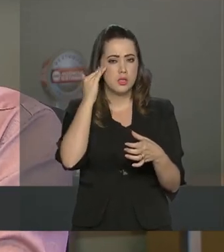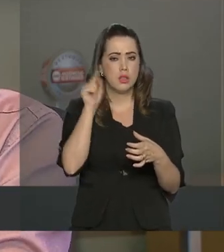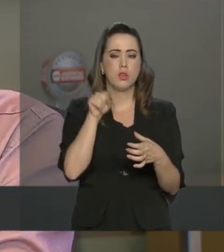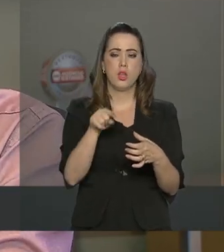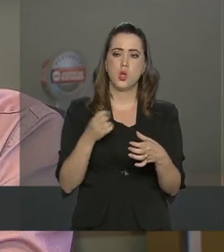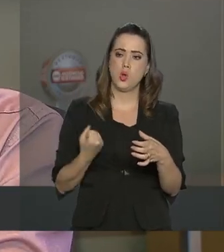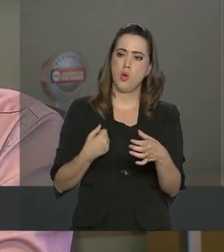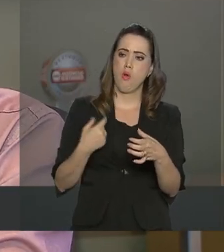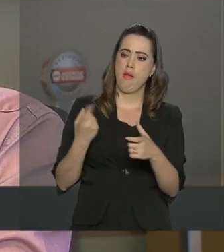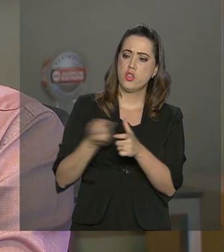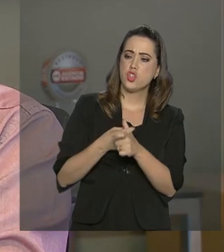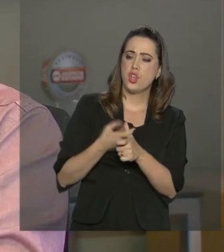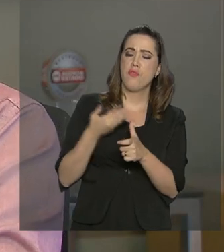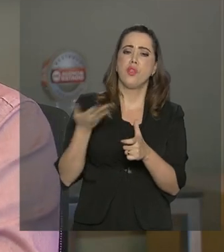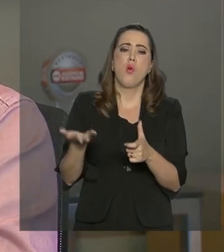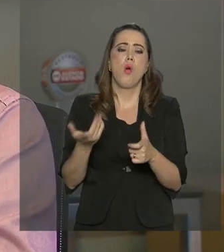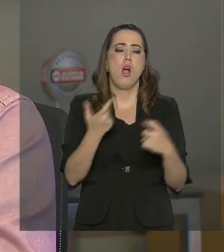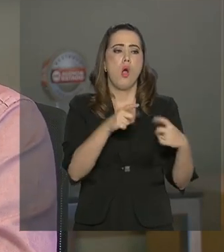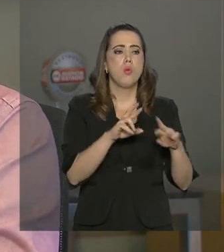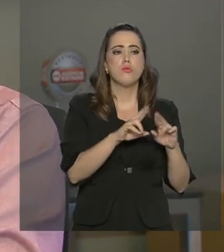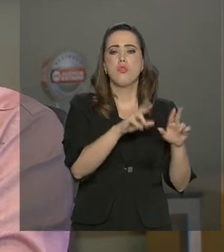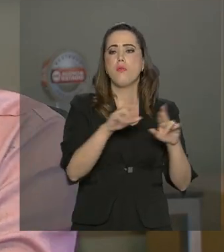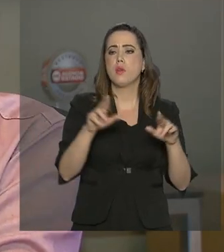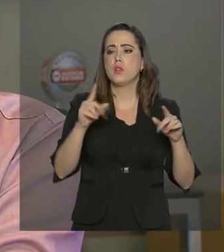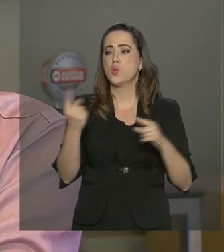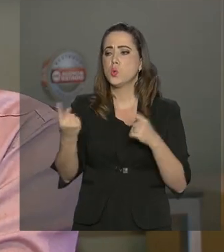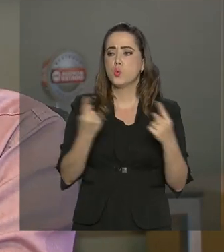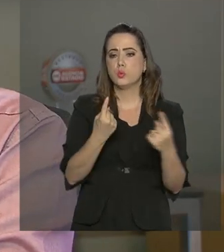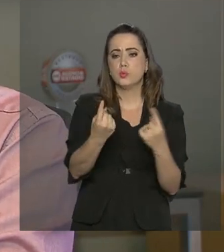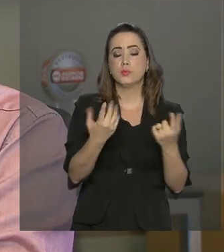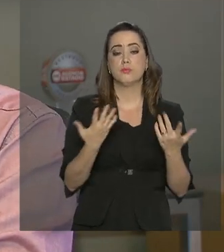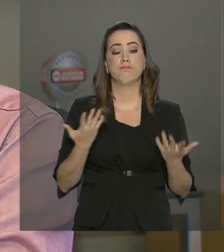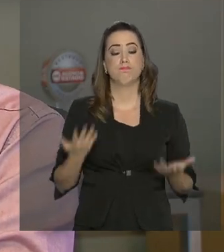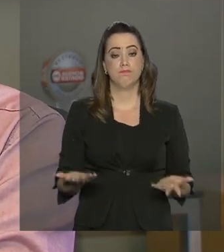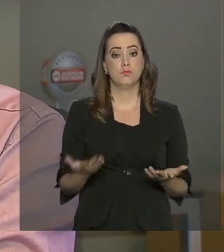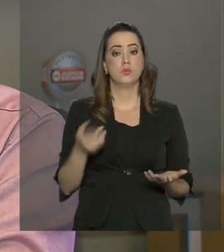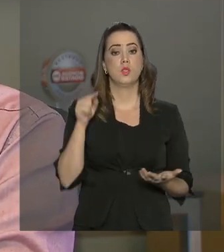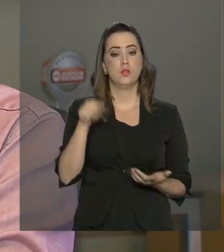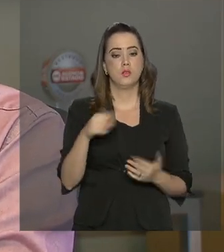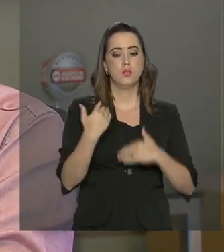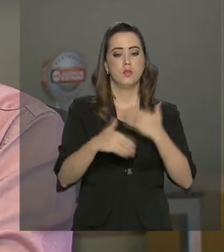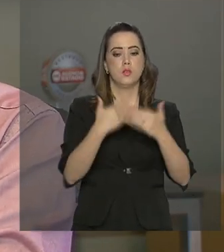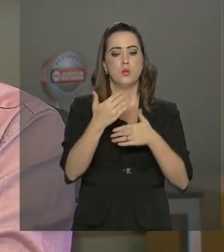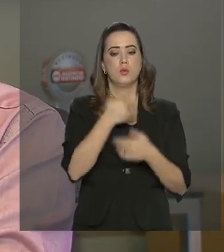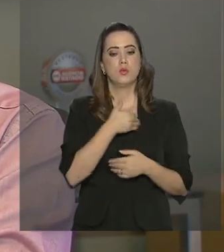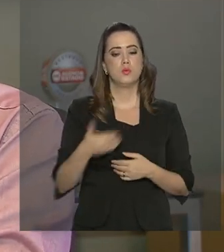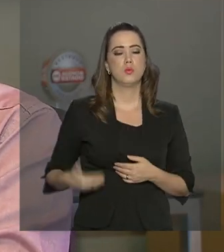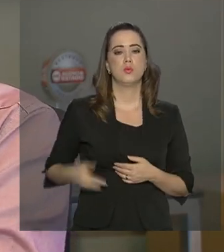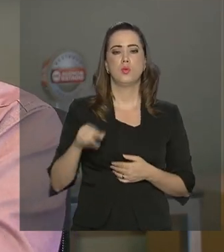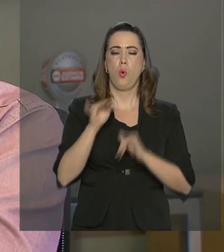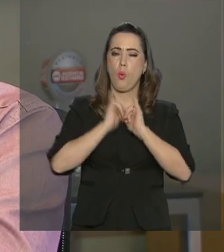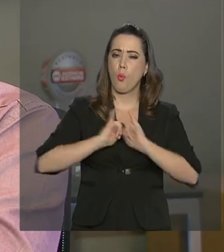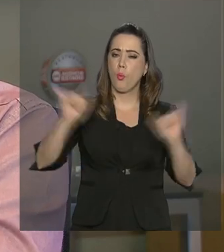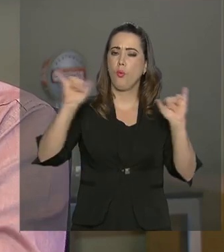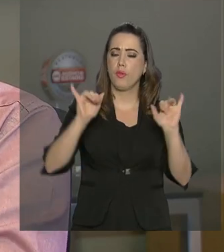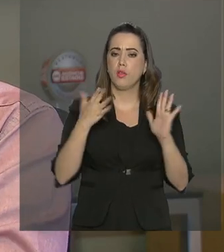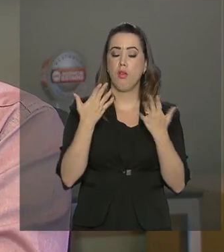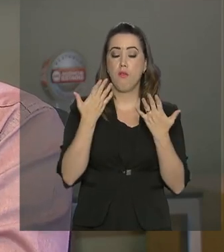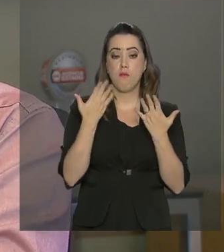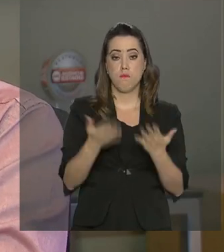onde está o rombo, quais são as diferenças entre um e outro. Então, à medida que o governo publique,